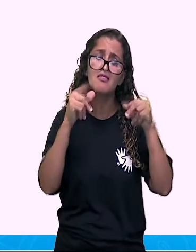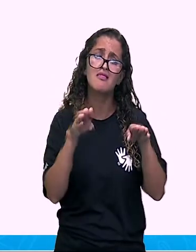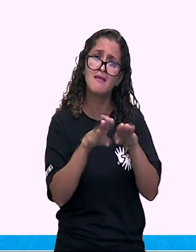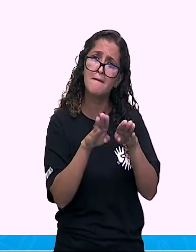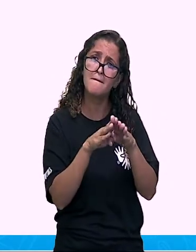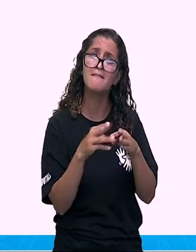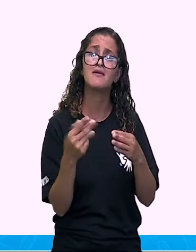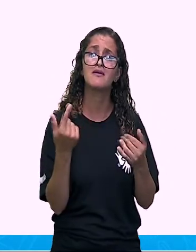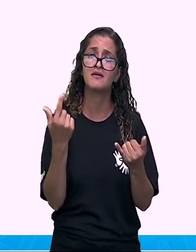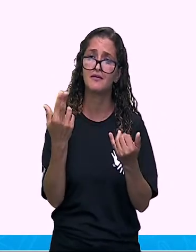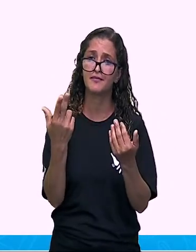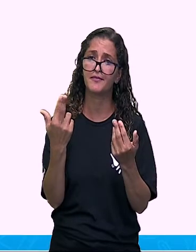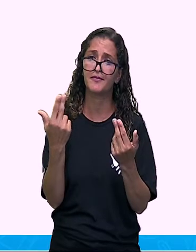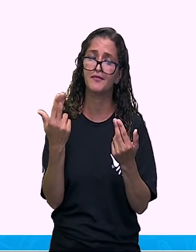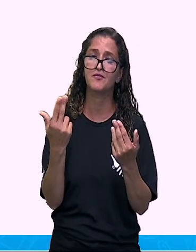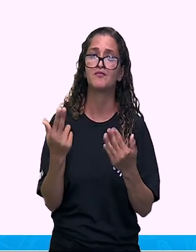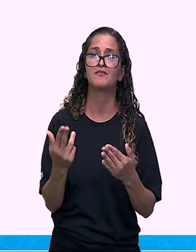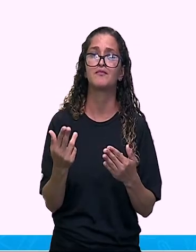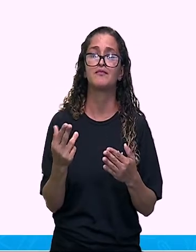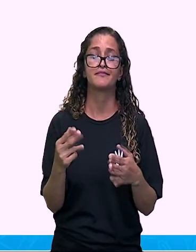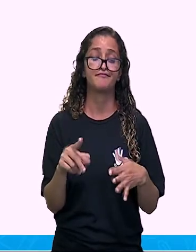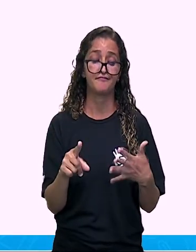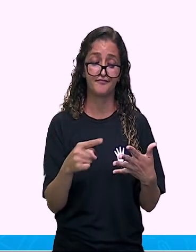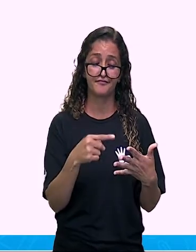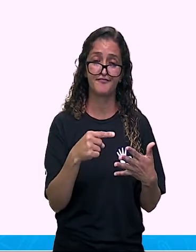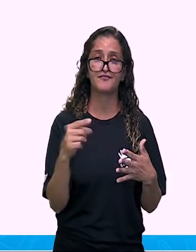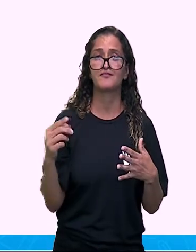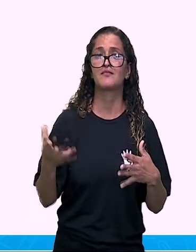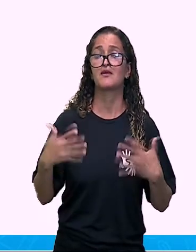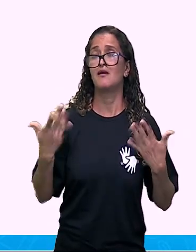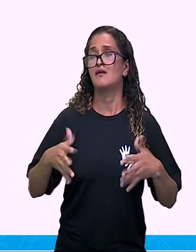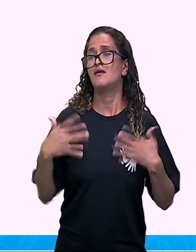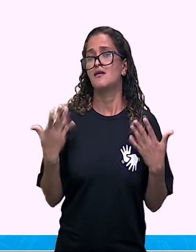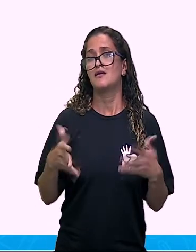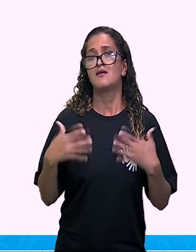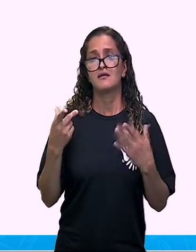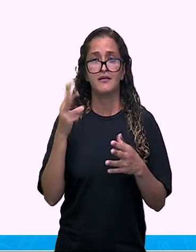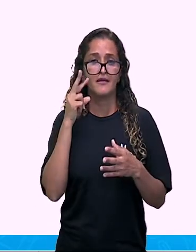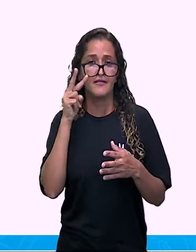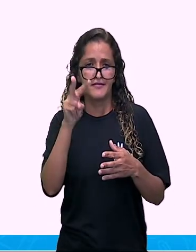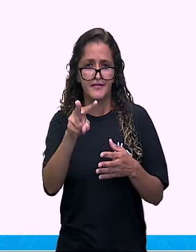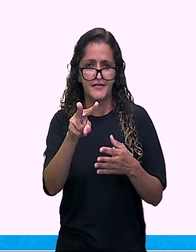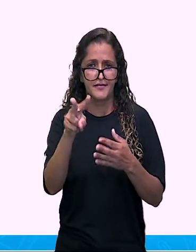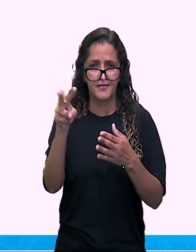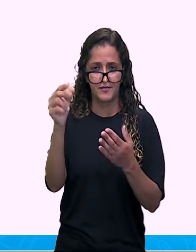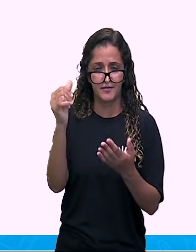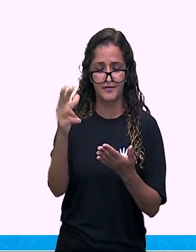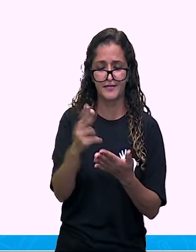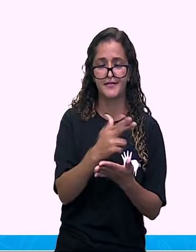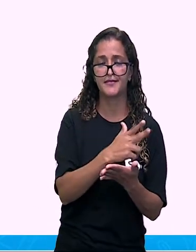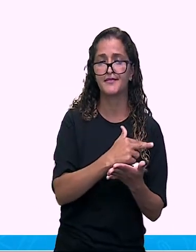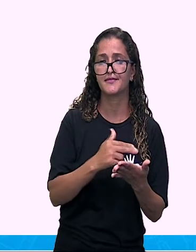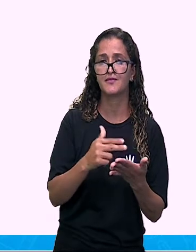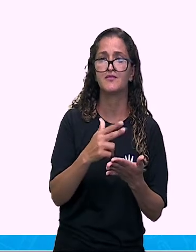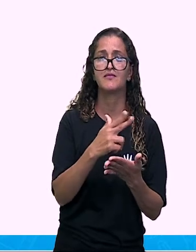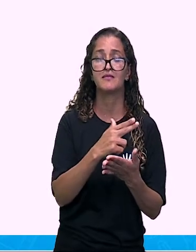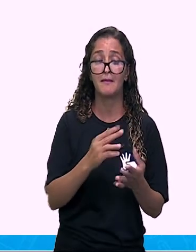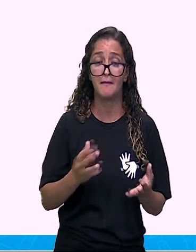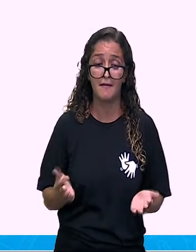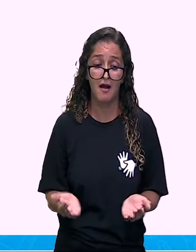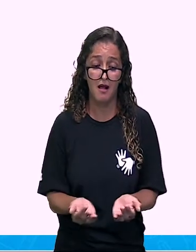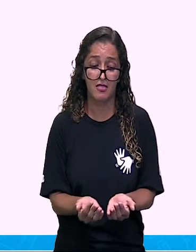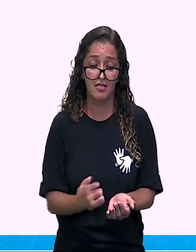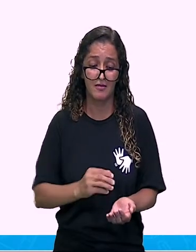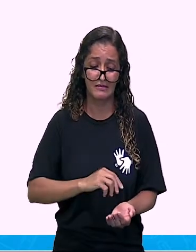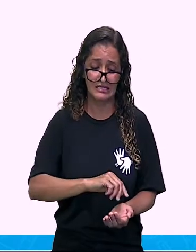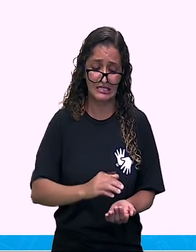vivos. O calor, olha o nosso personagem. Tava quente a panela, não tava?